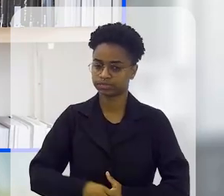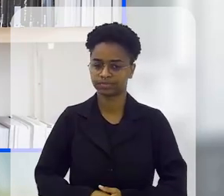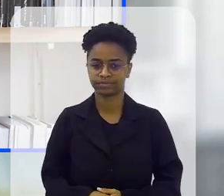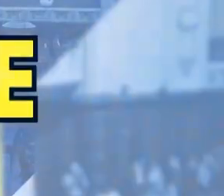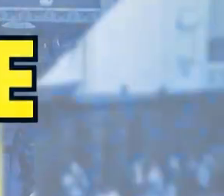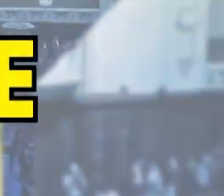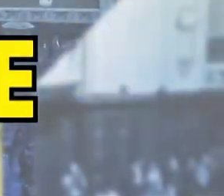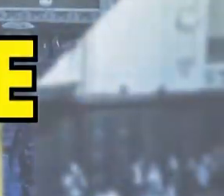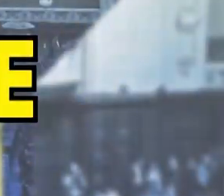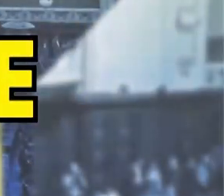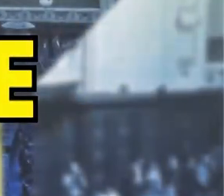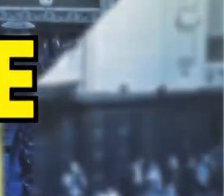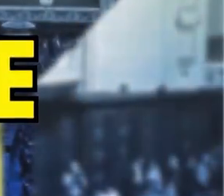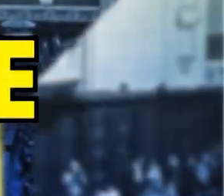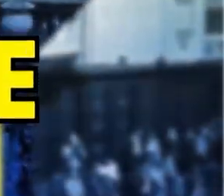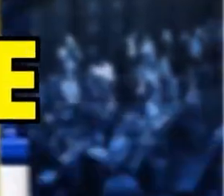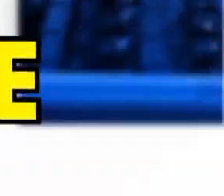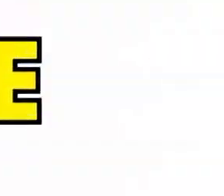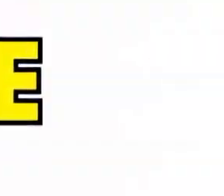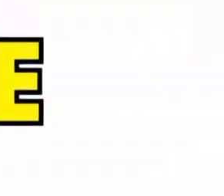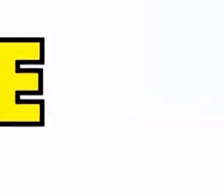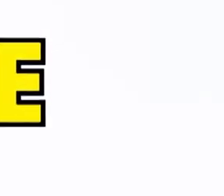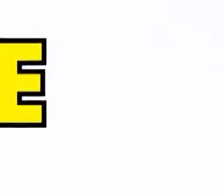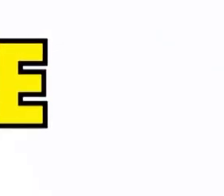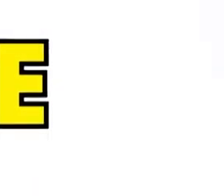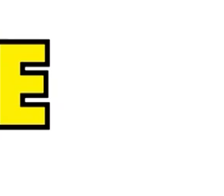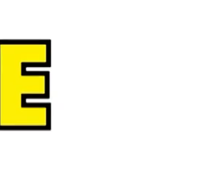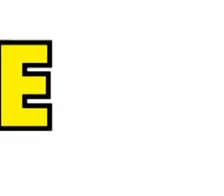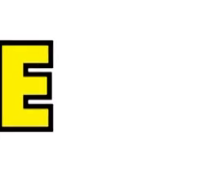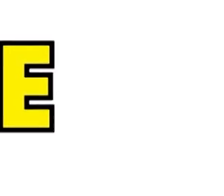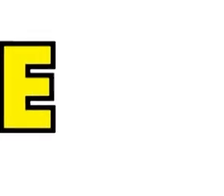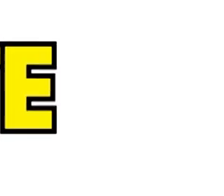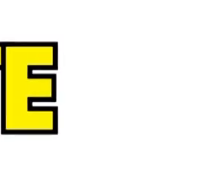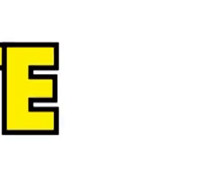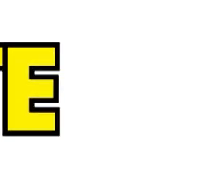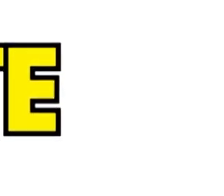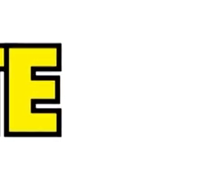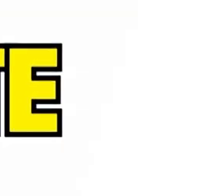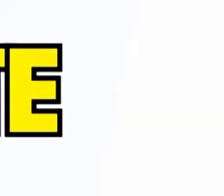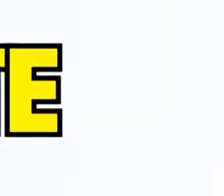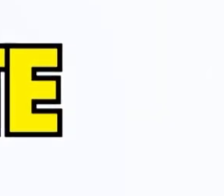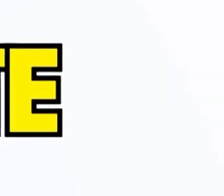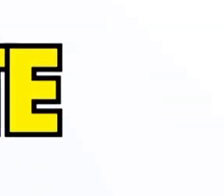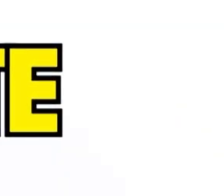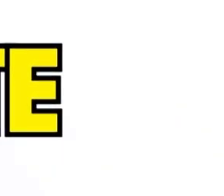minutinho só. Não sai um minutinho só.